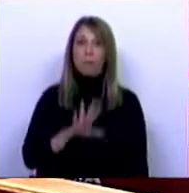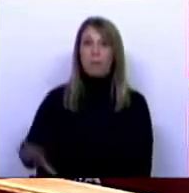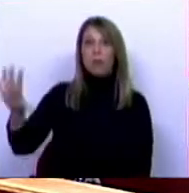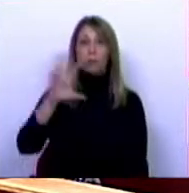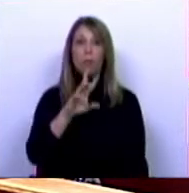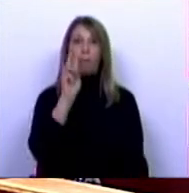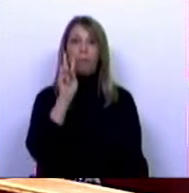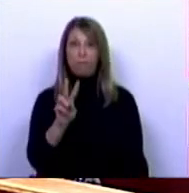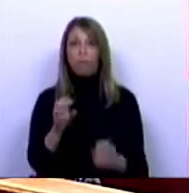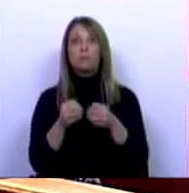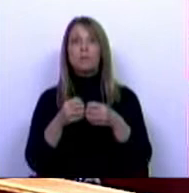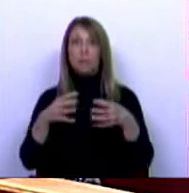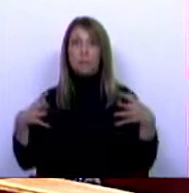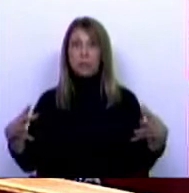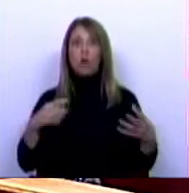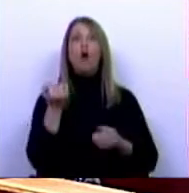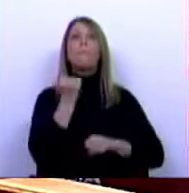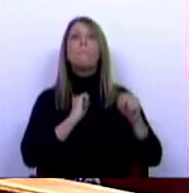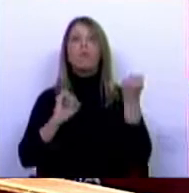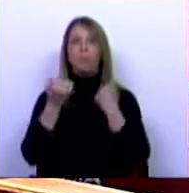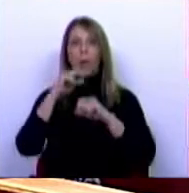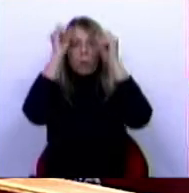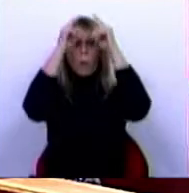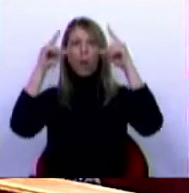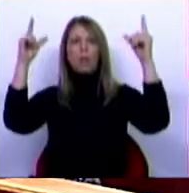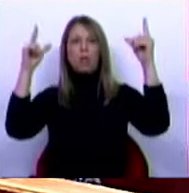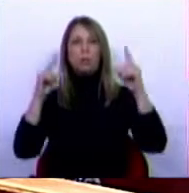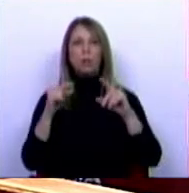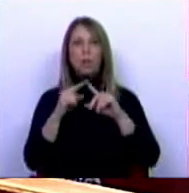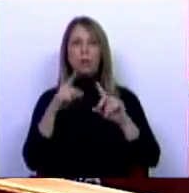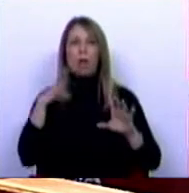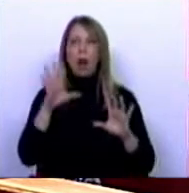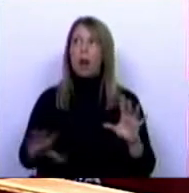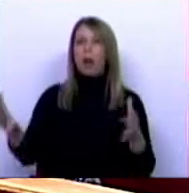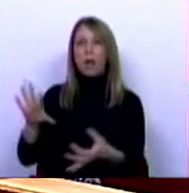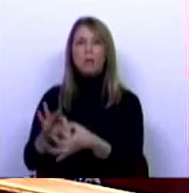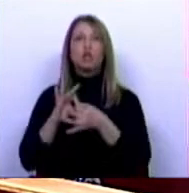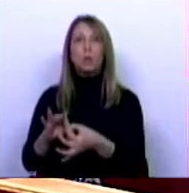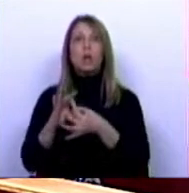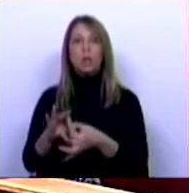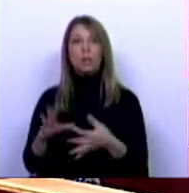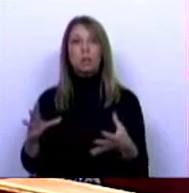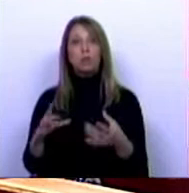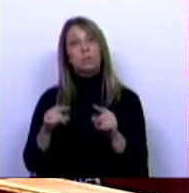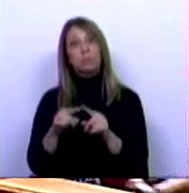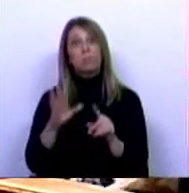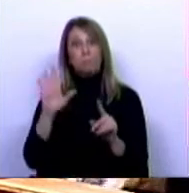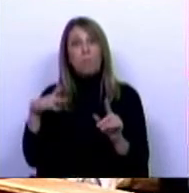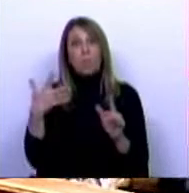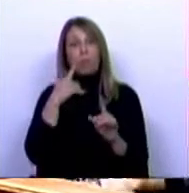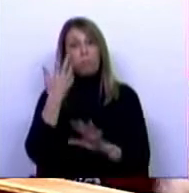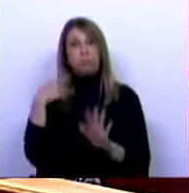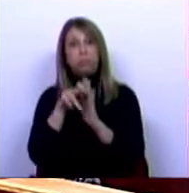ao florescer de movimentos e ideologias nacionalistas de cariz totalitar, cuja tendência para fazer do local um centro de